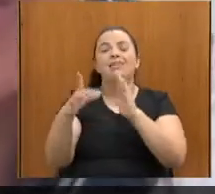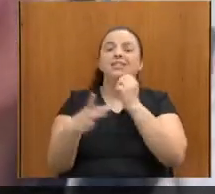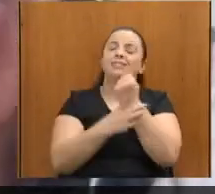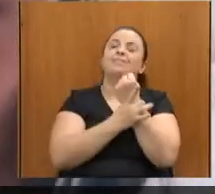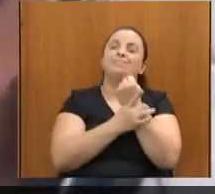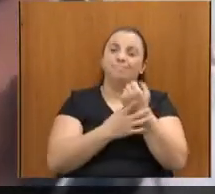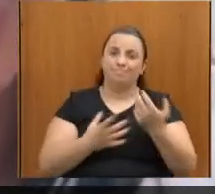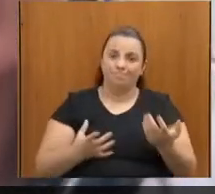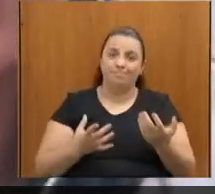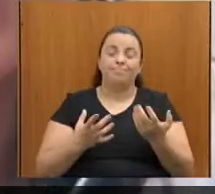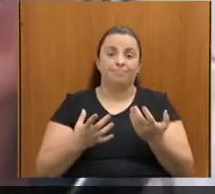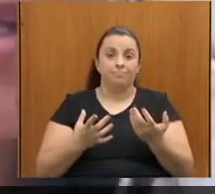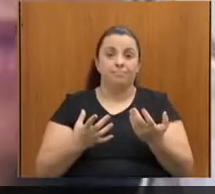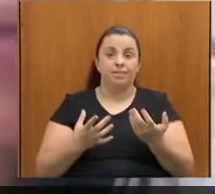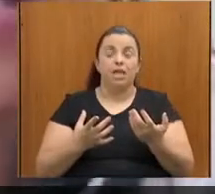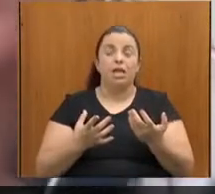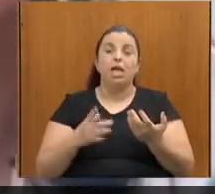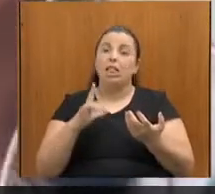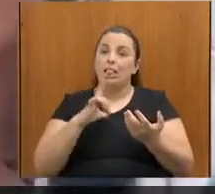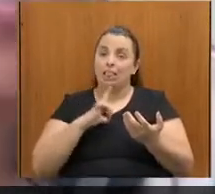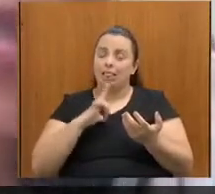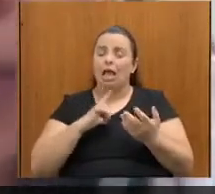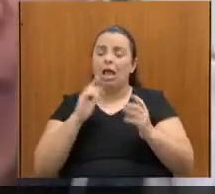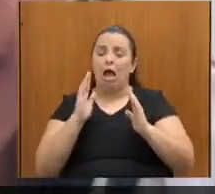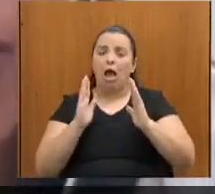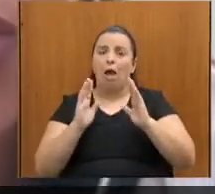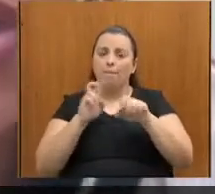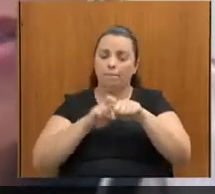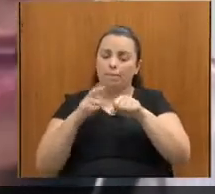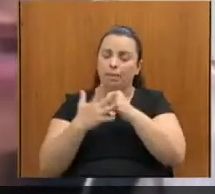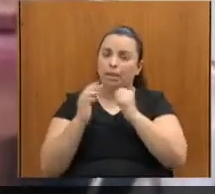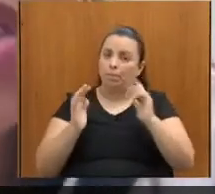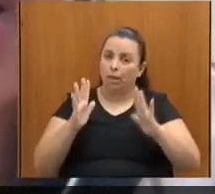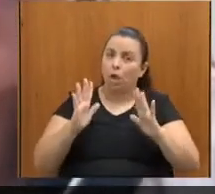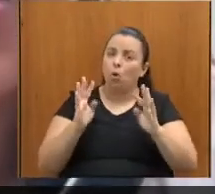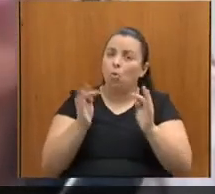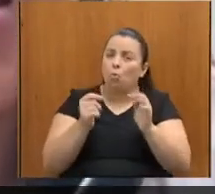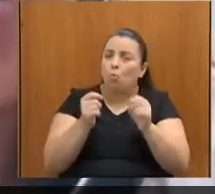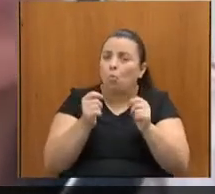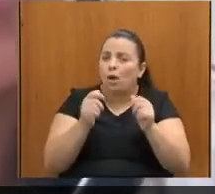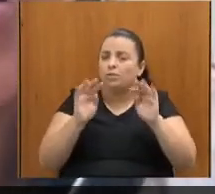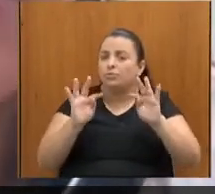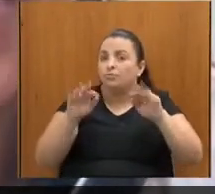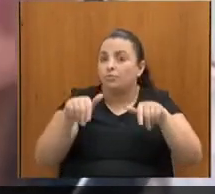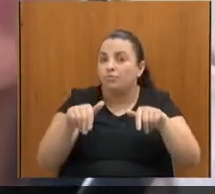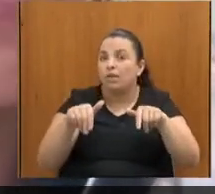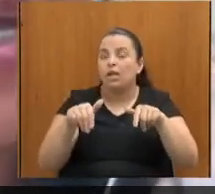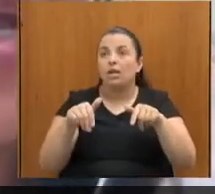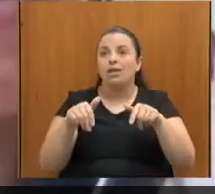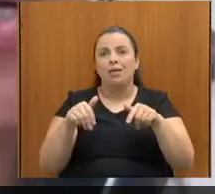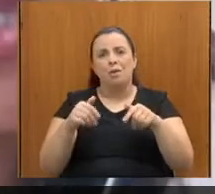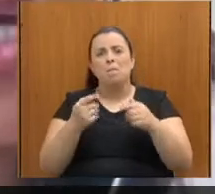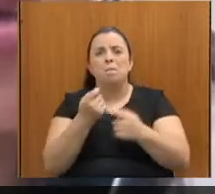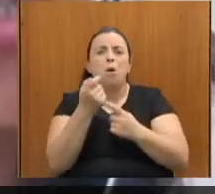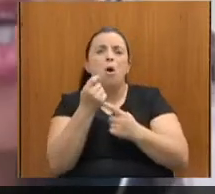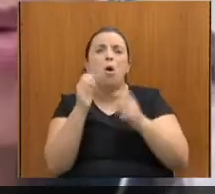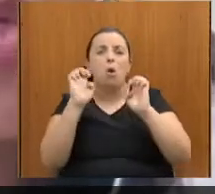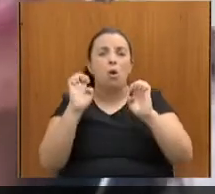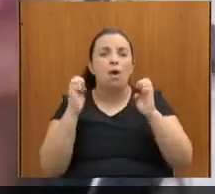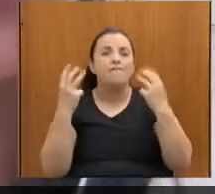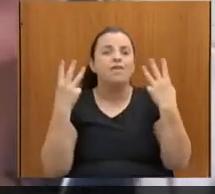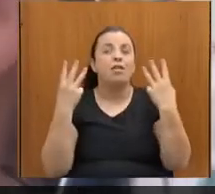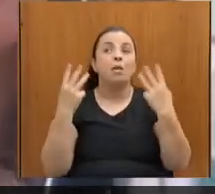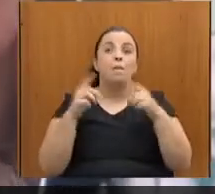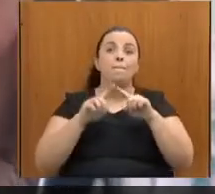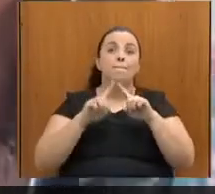E embora estejamos aí saindo da pandemia, nós ainda não estamos com os eventos em alta, mas também é um processo digno